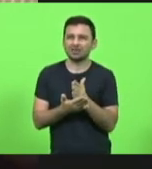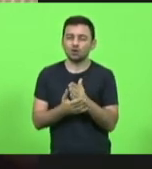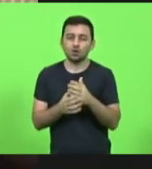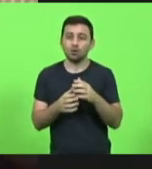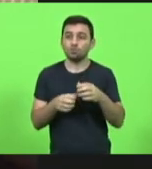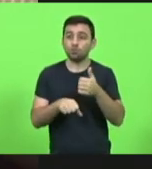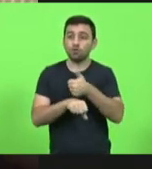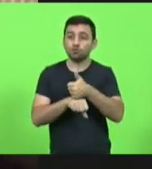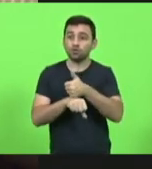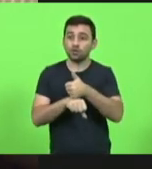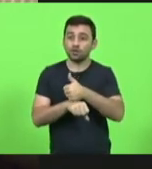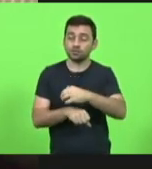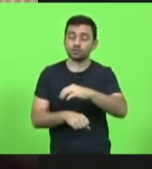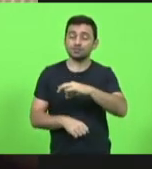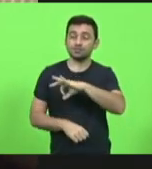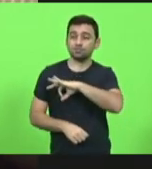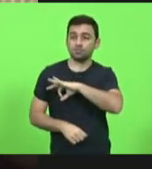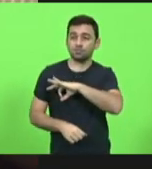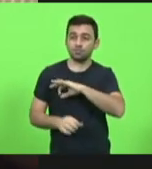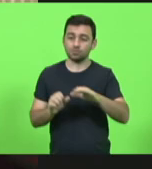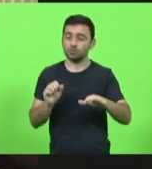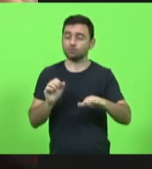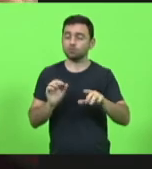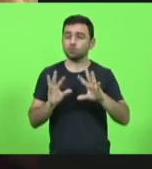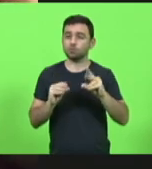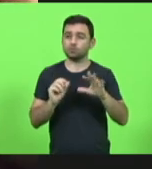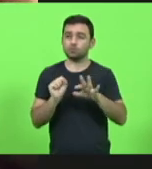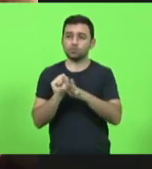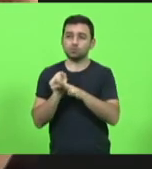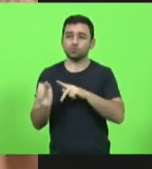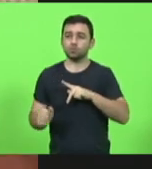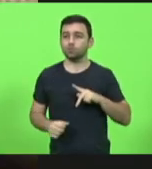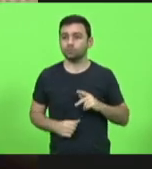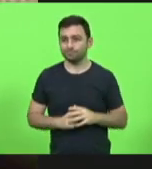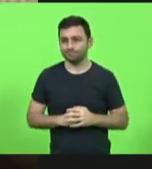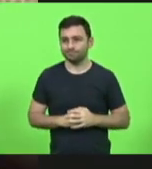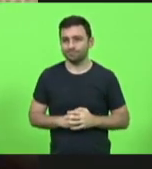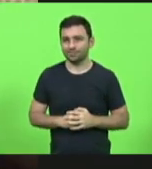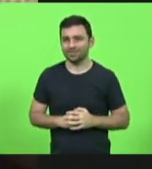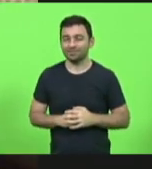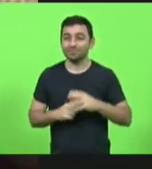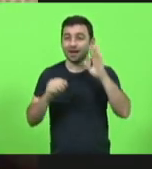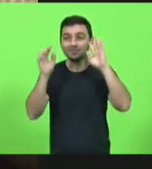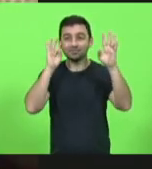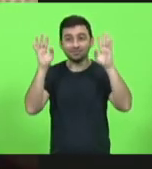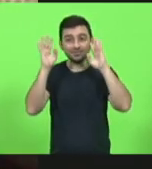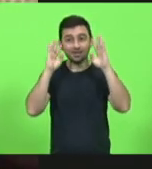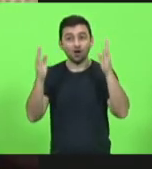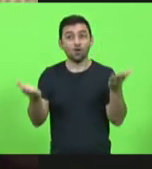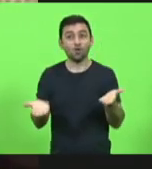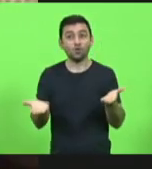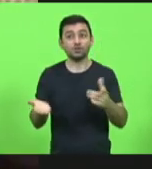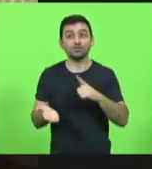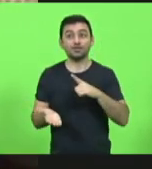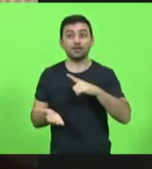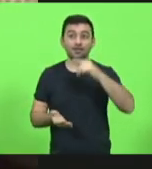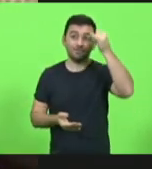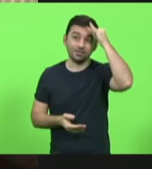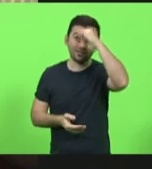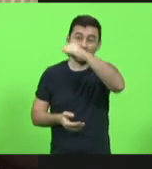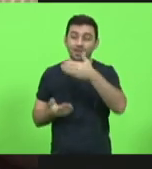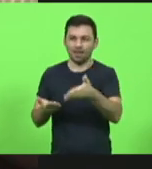profissionais de segurança pública. E agora imagine se hoje teve uma operação de combate a